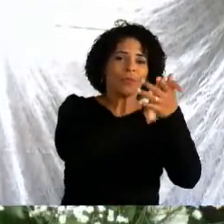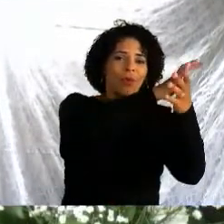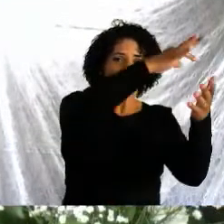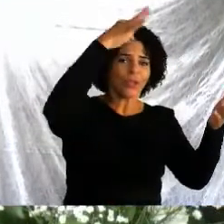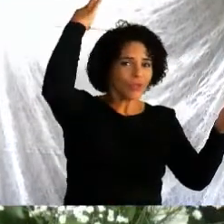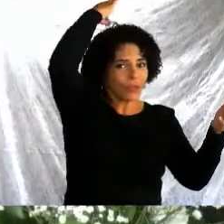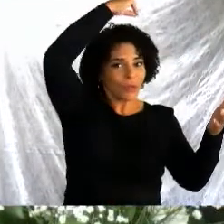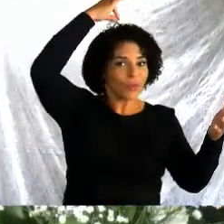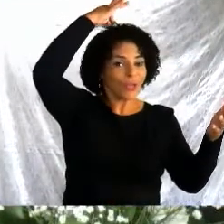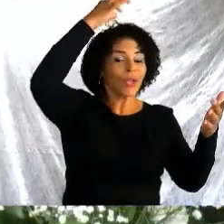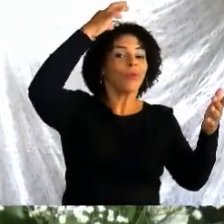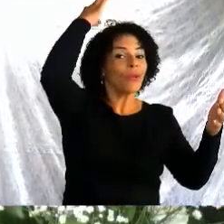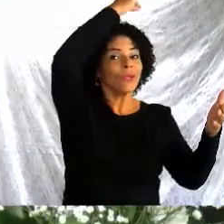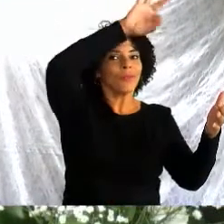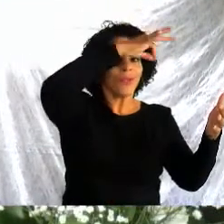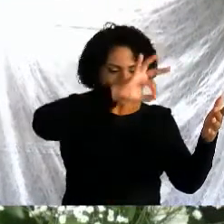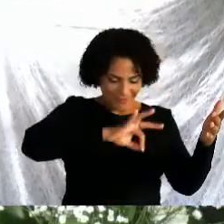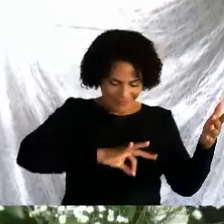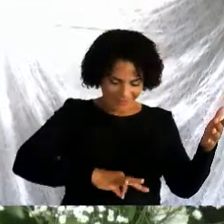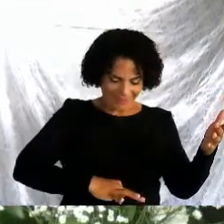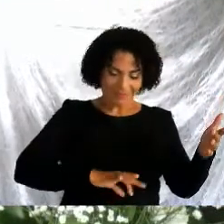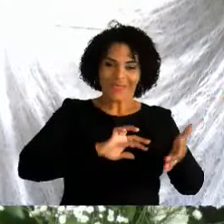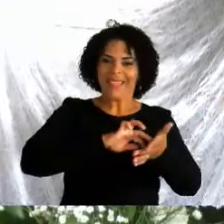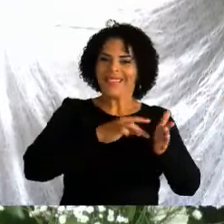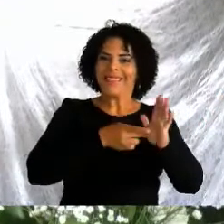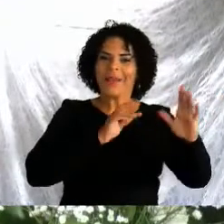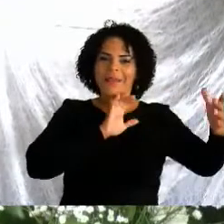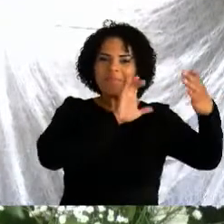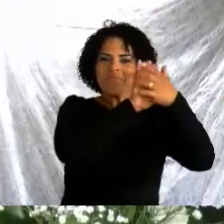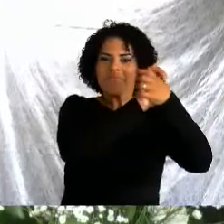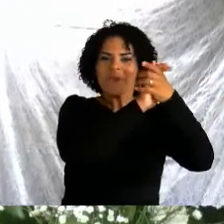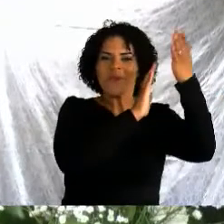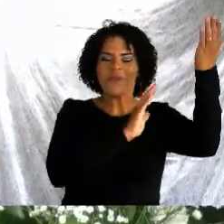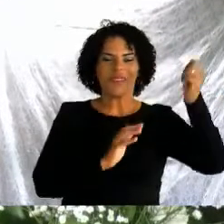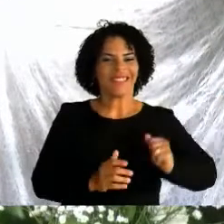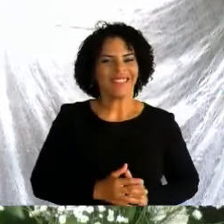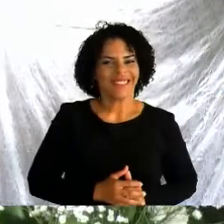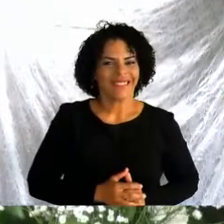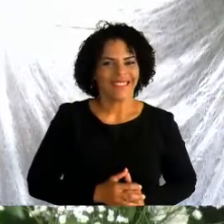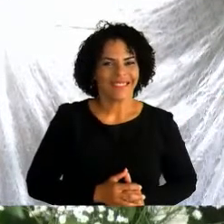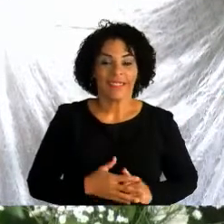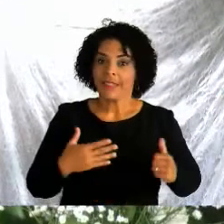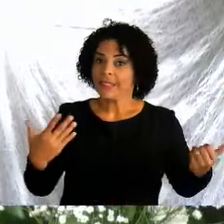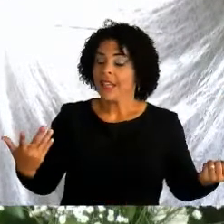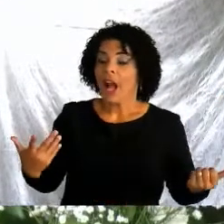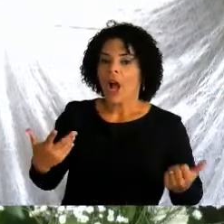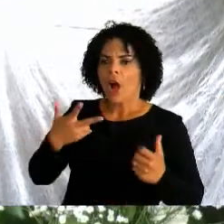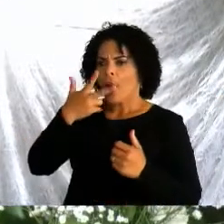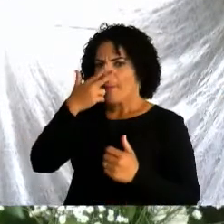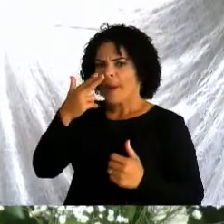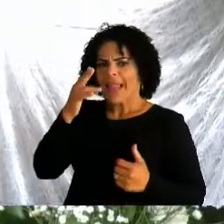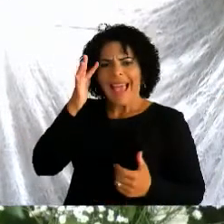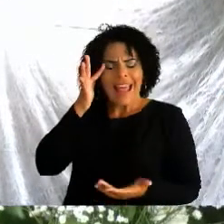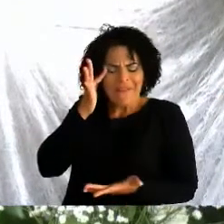só Deus, que assim se dá a conhecer. Sua fé a levou ao